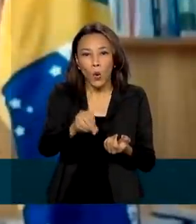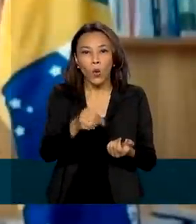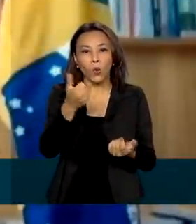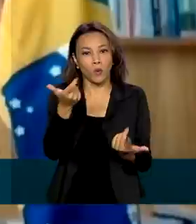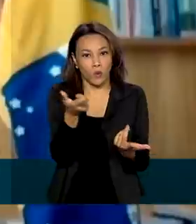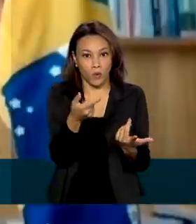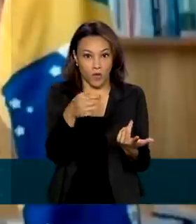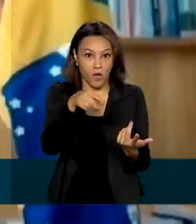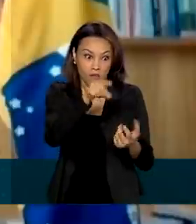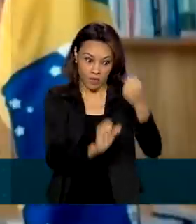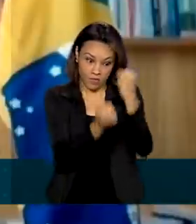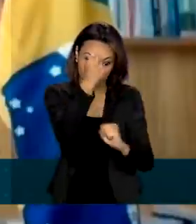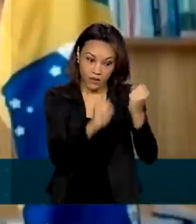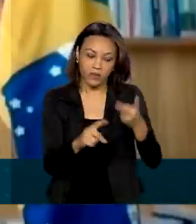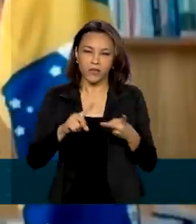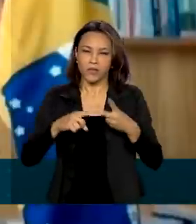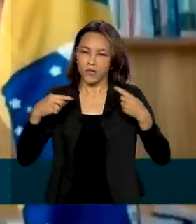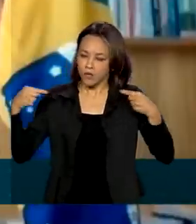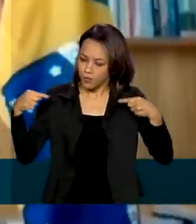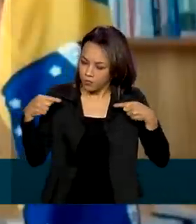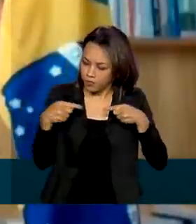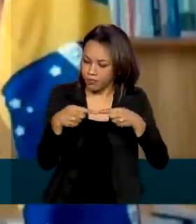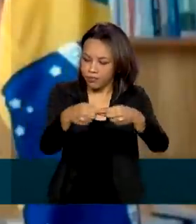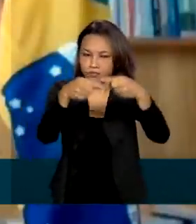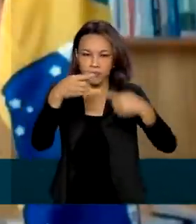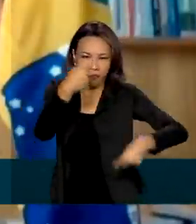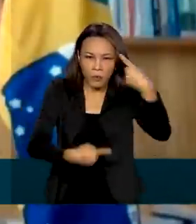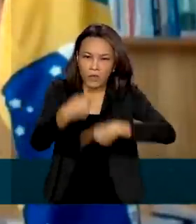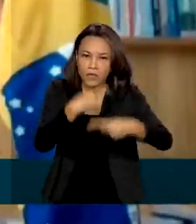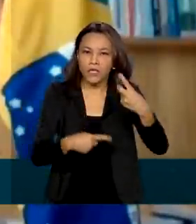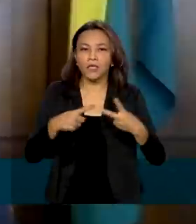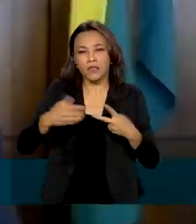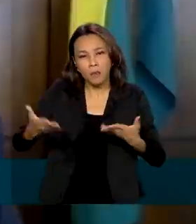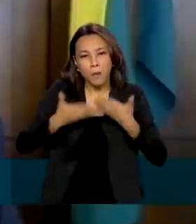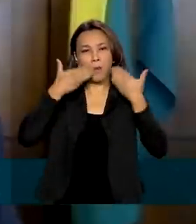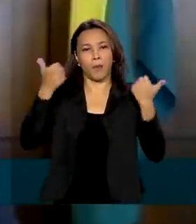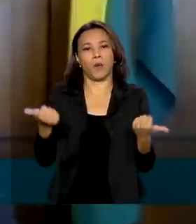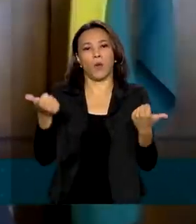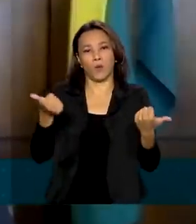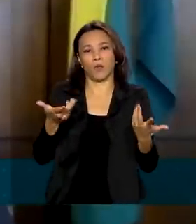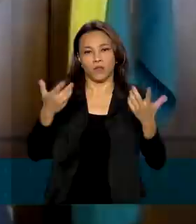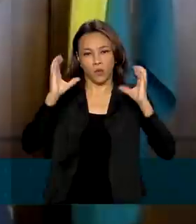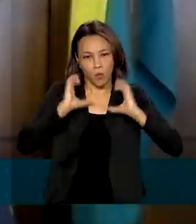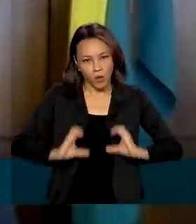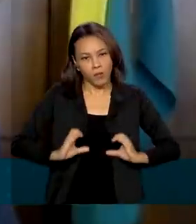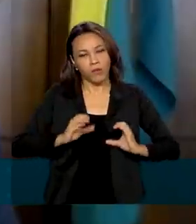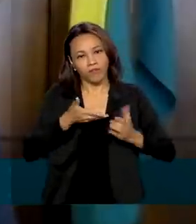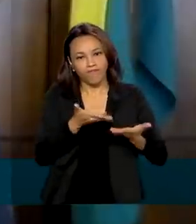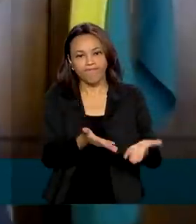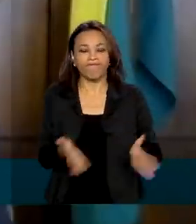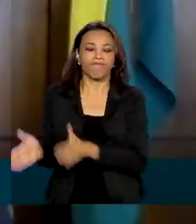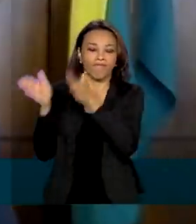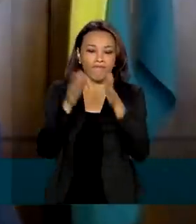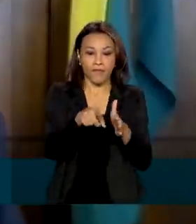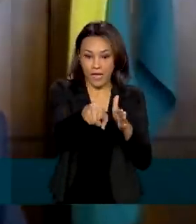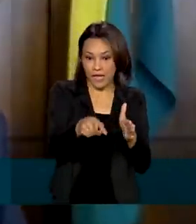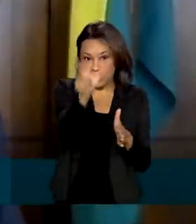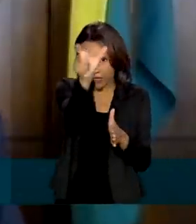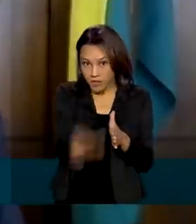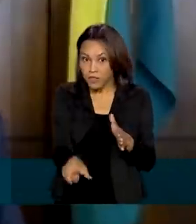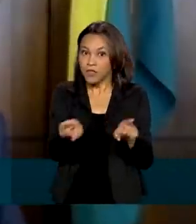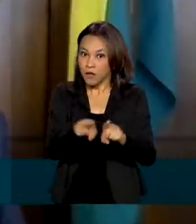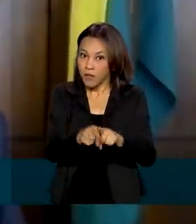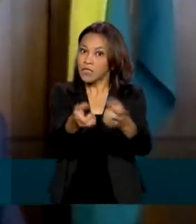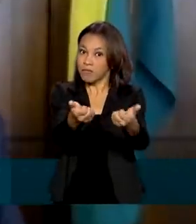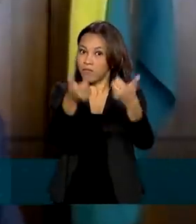alinhando as nossas políticas às melhores práticas internacionais. O presidente do Banco Central, Roberto Campos Neto, também